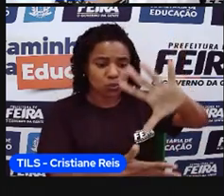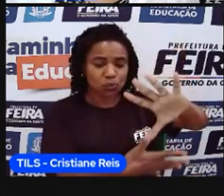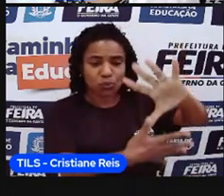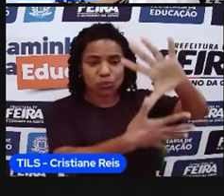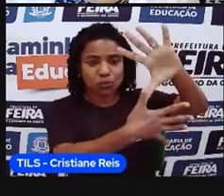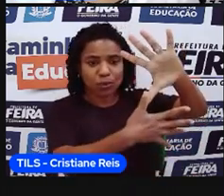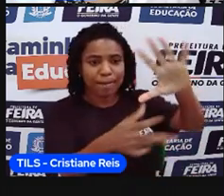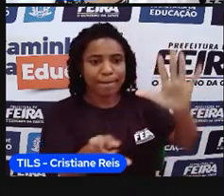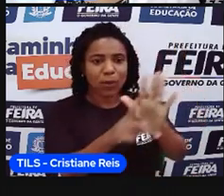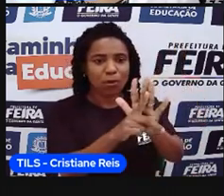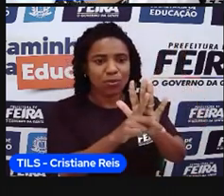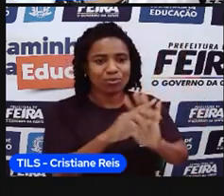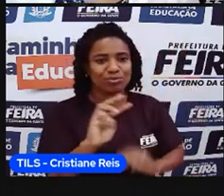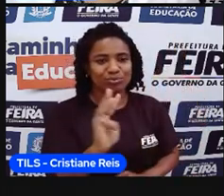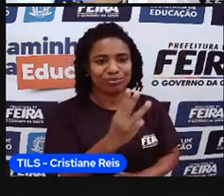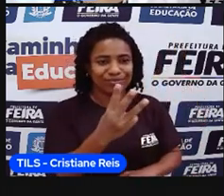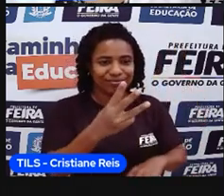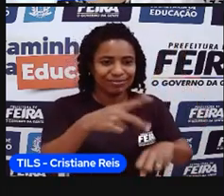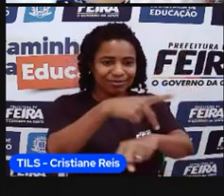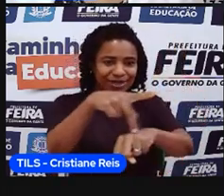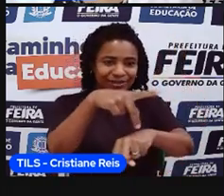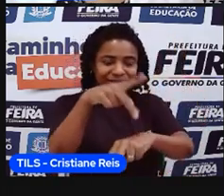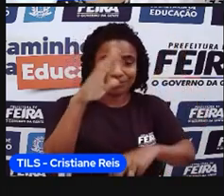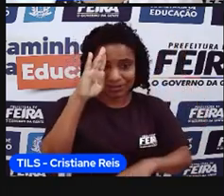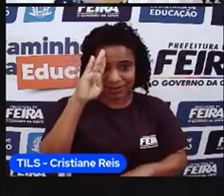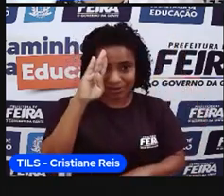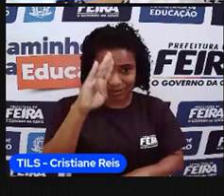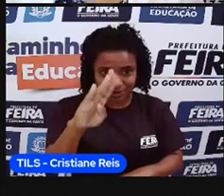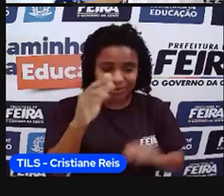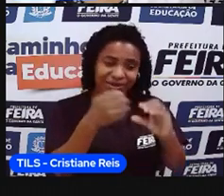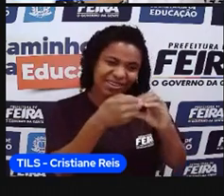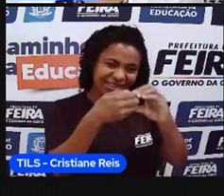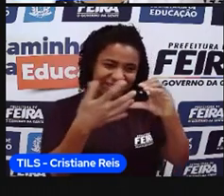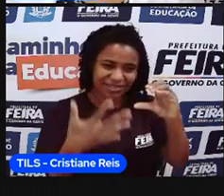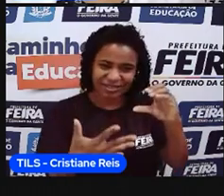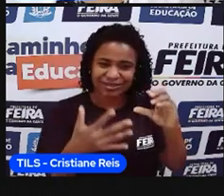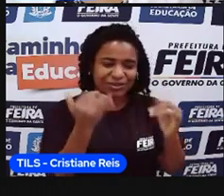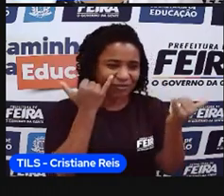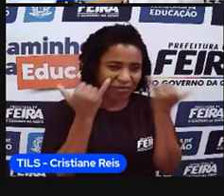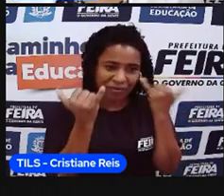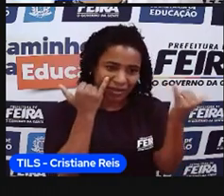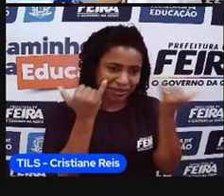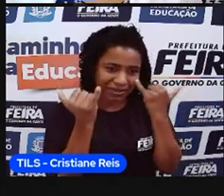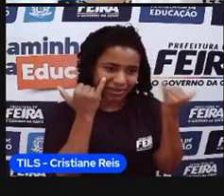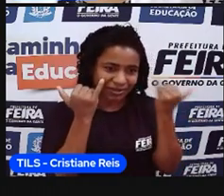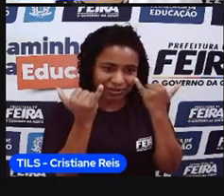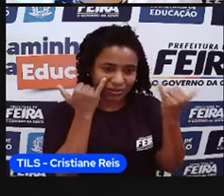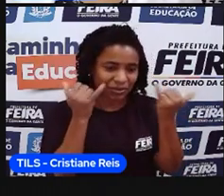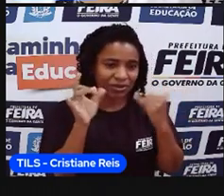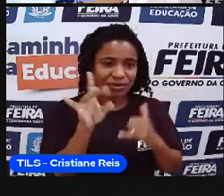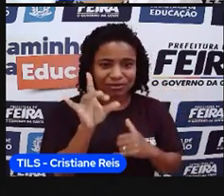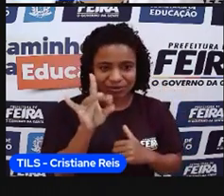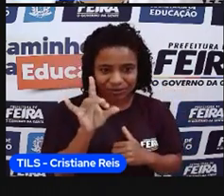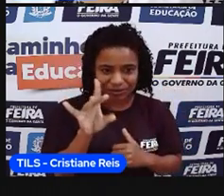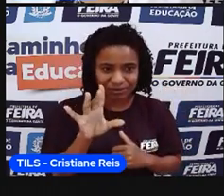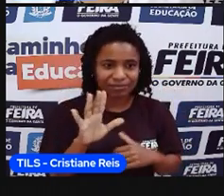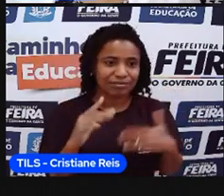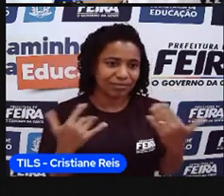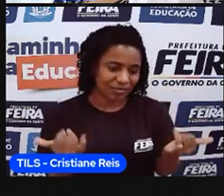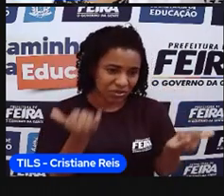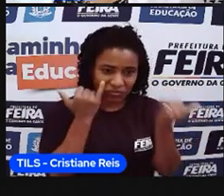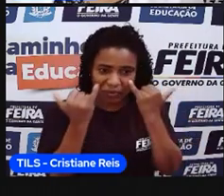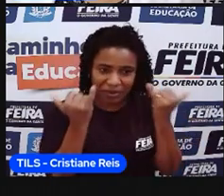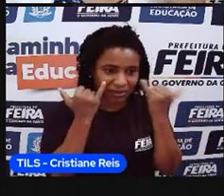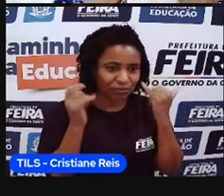Então, essa característica básica aí, é mais dados mesmo. Não tem muita coisa, né, que se comentar referente a isso. É o dado e